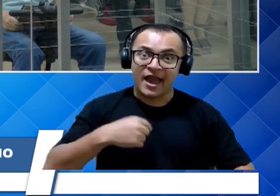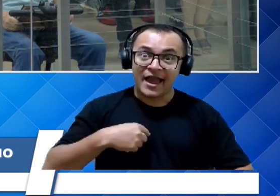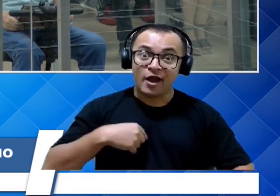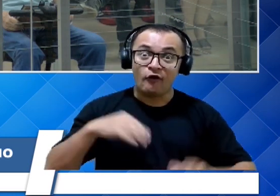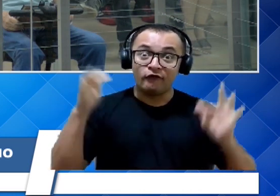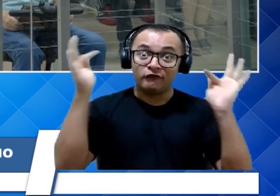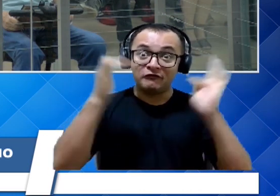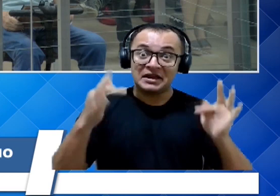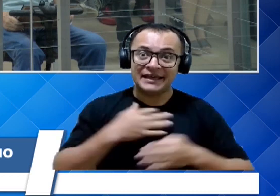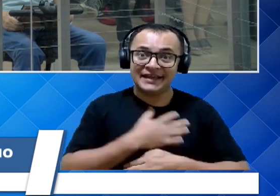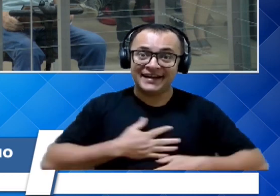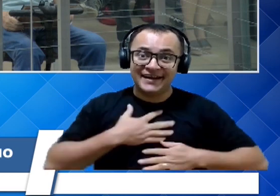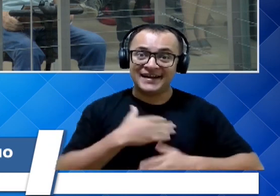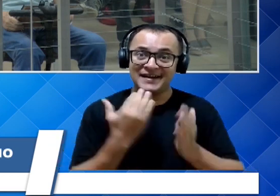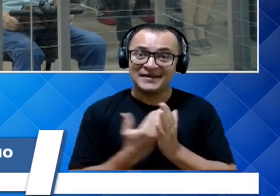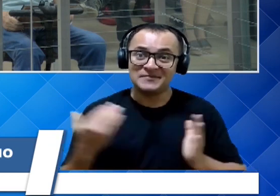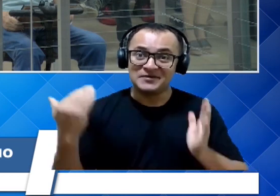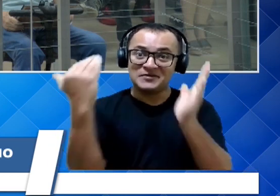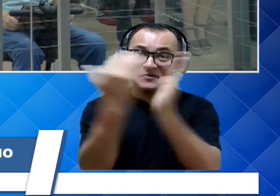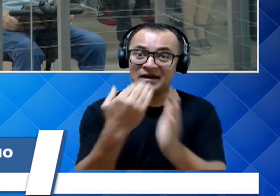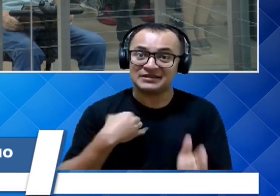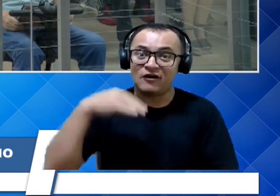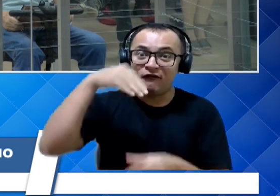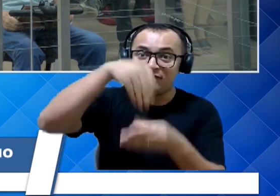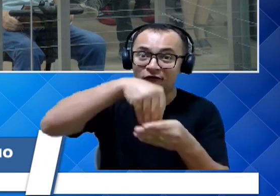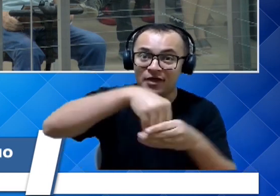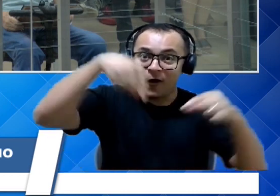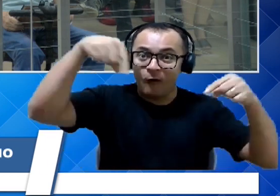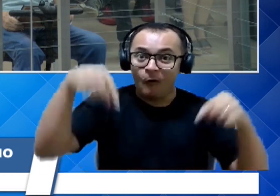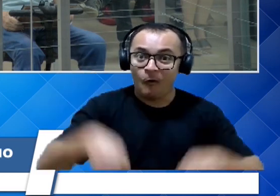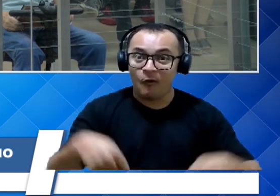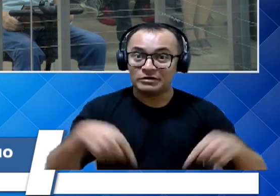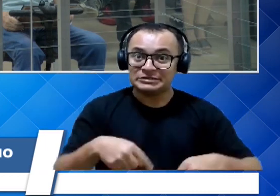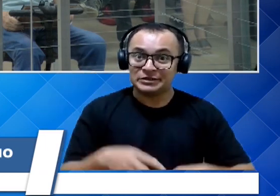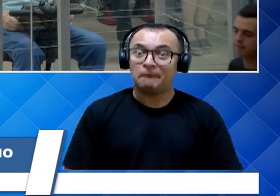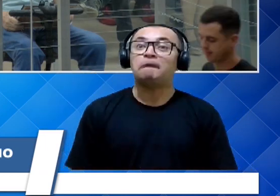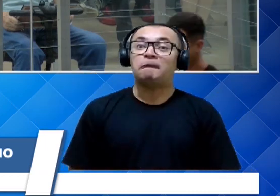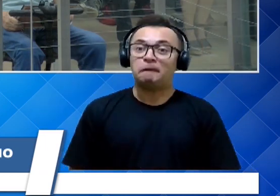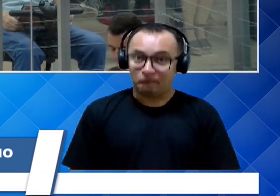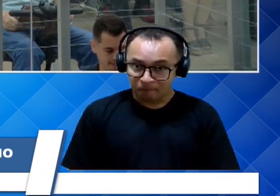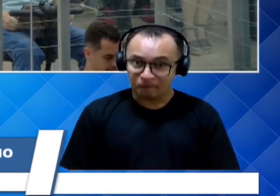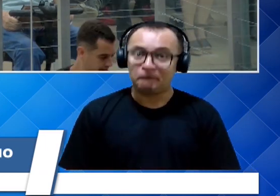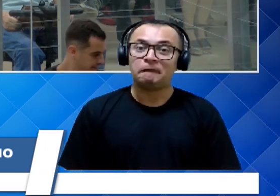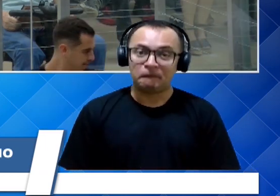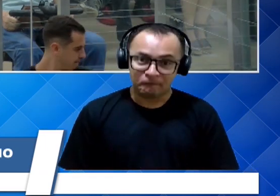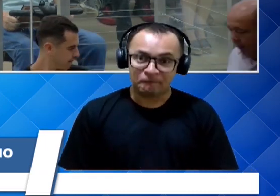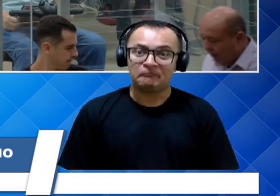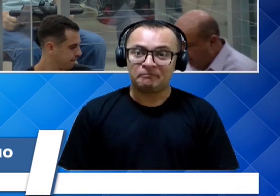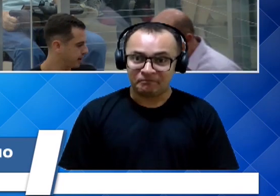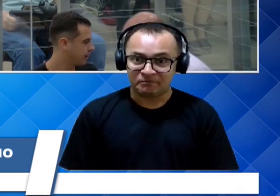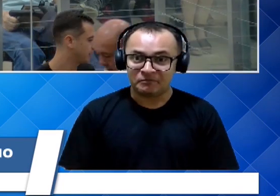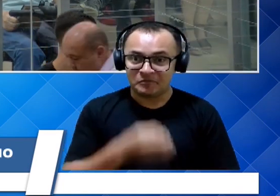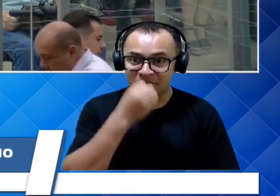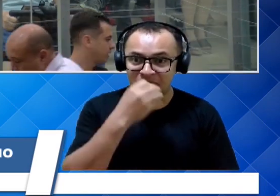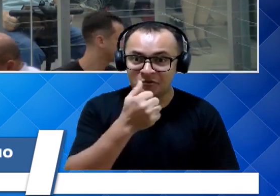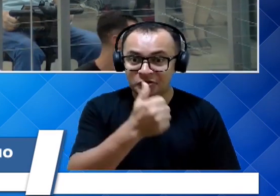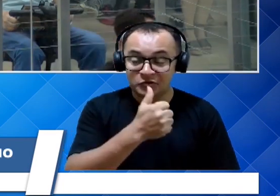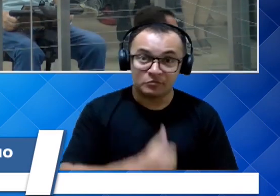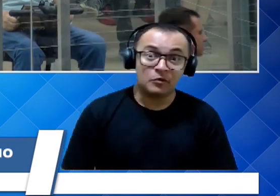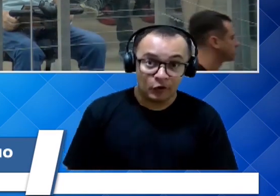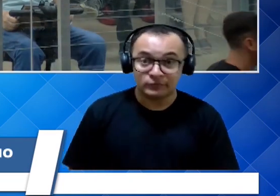votar aqui hoje, dar esse cintio ou torgar essa